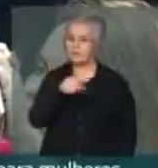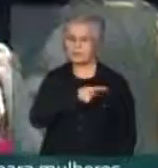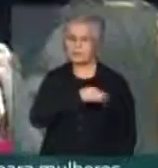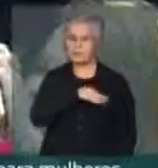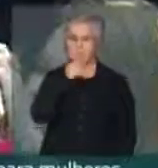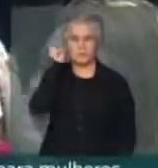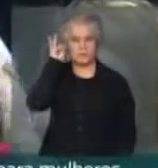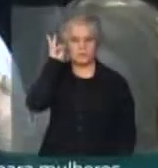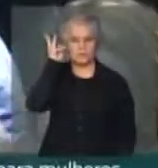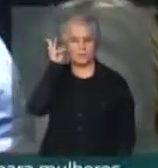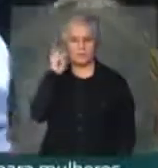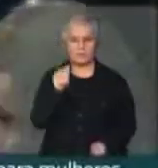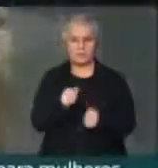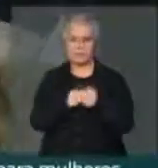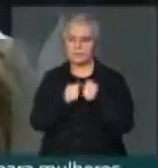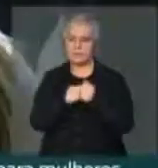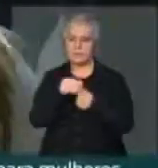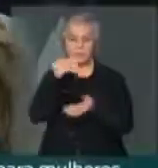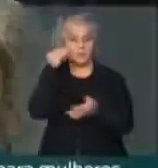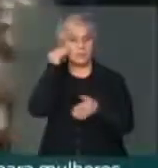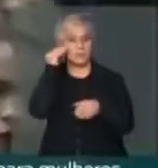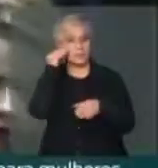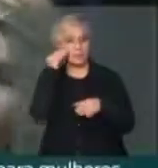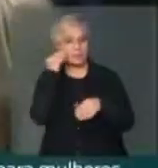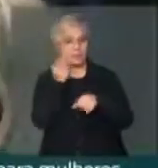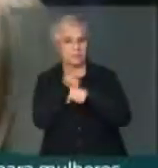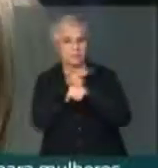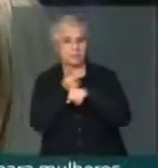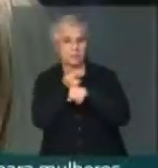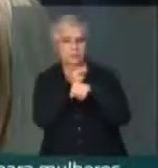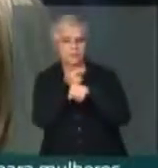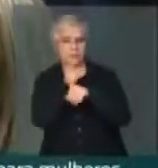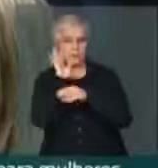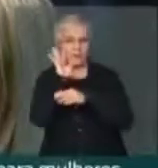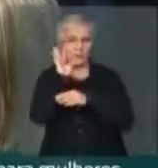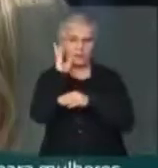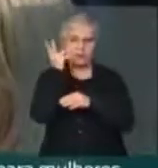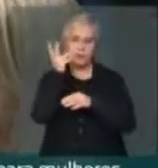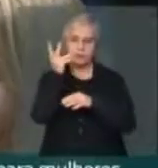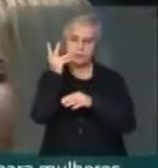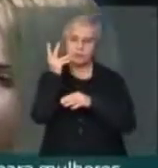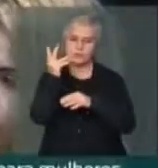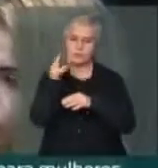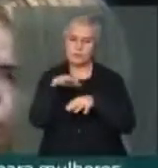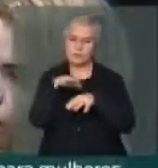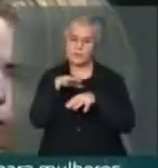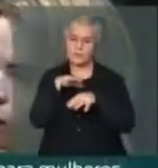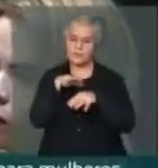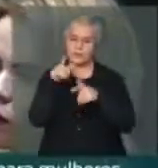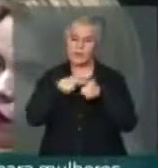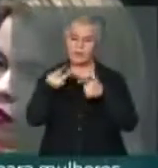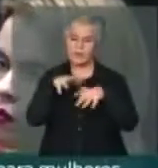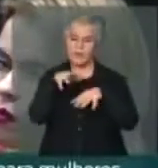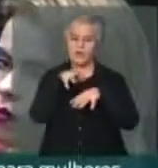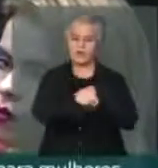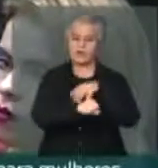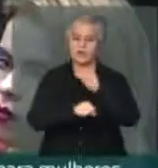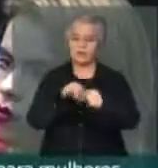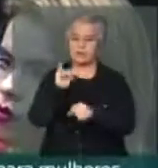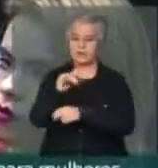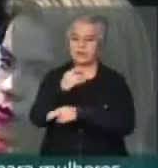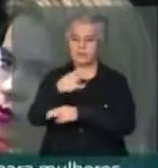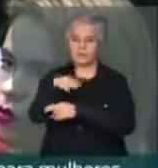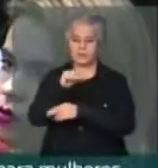deputado Ságuas Para tentar buscar uma solução para um problema de ocupação do INCRA Por movimentos sociais